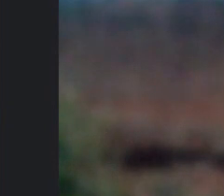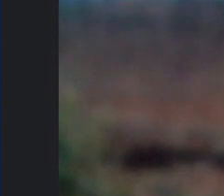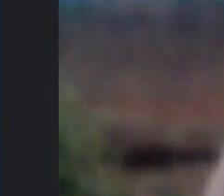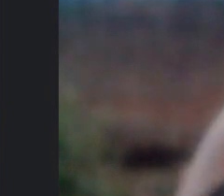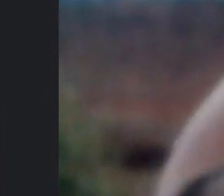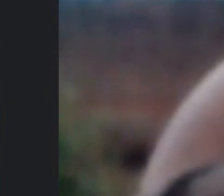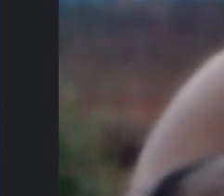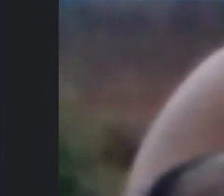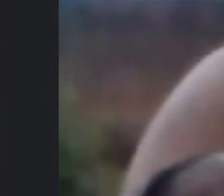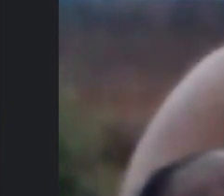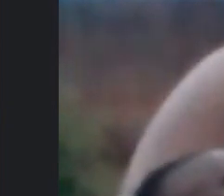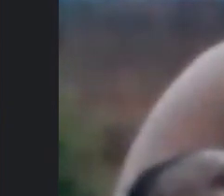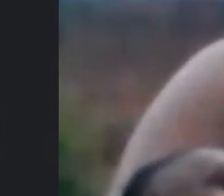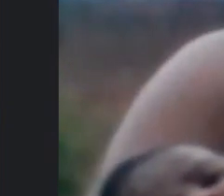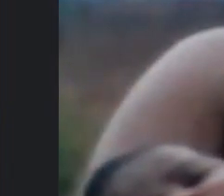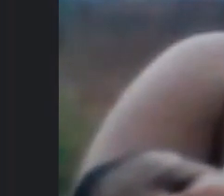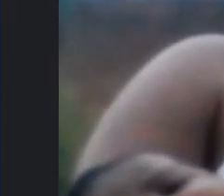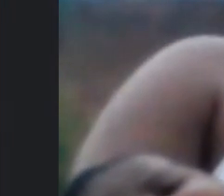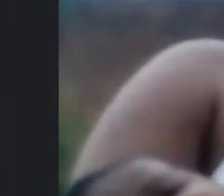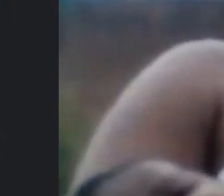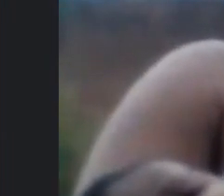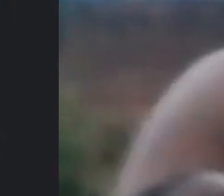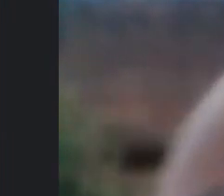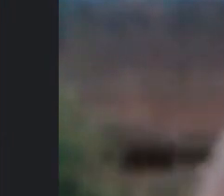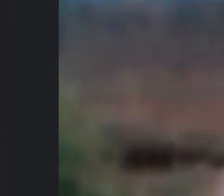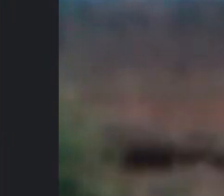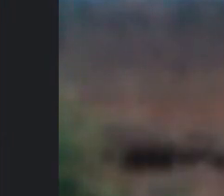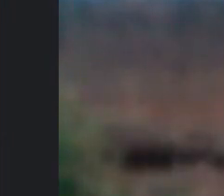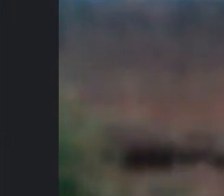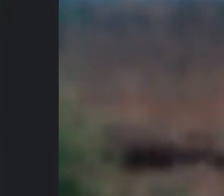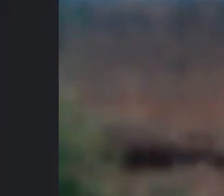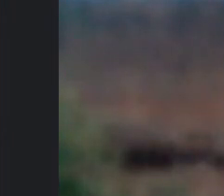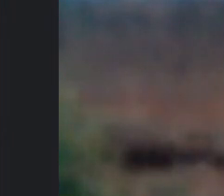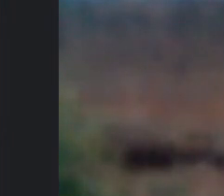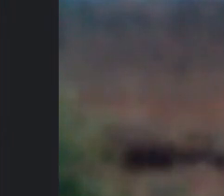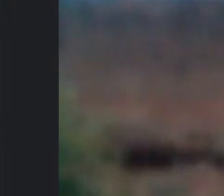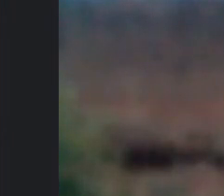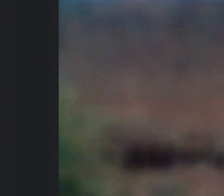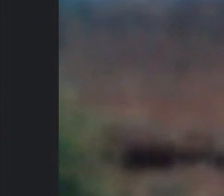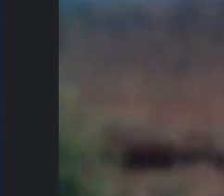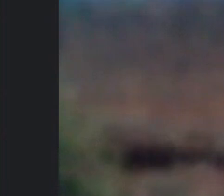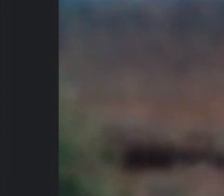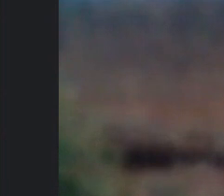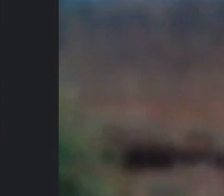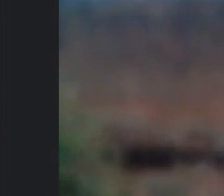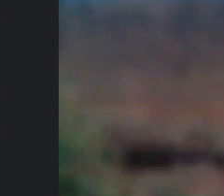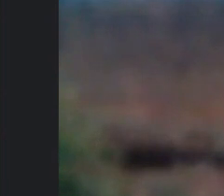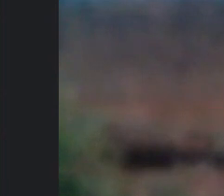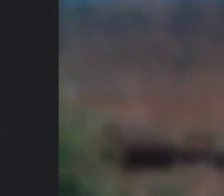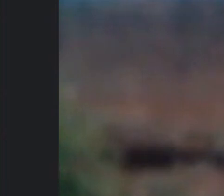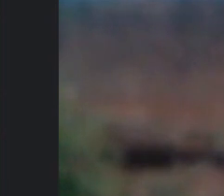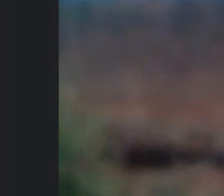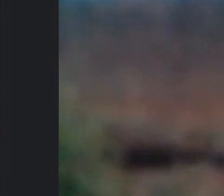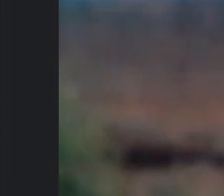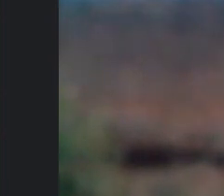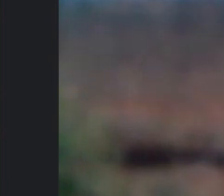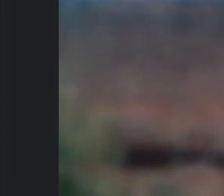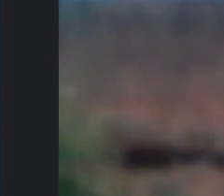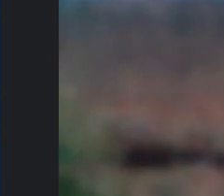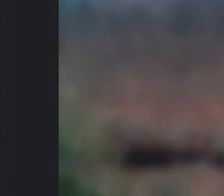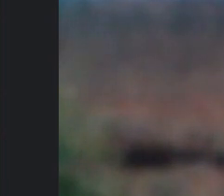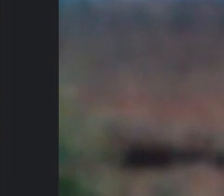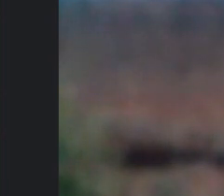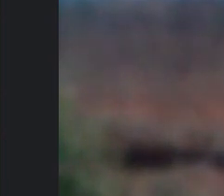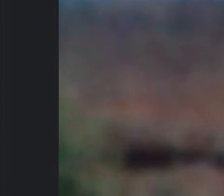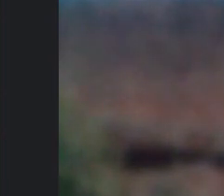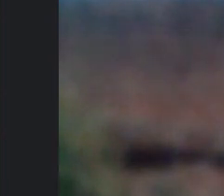e acho que é muito importante a gente ter essa consciência embora eu consiga compreender né a angústia das pessoas que colocaram